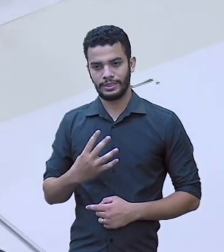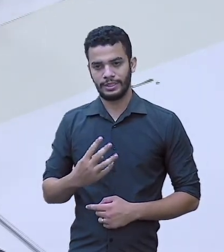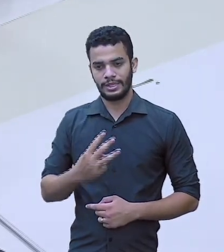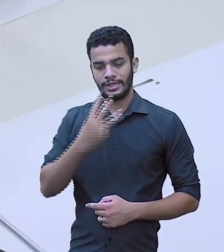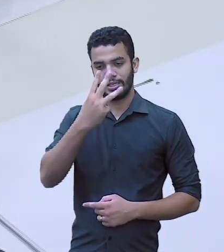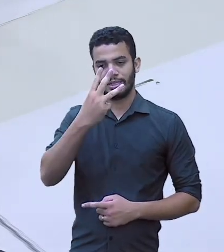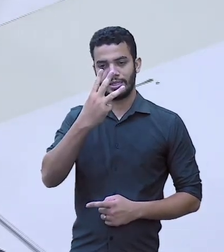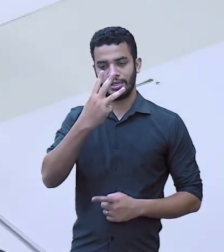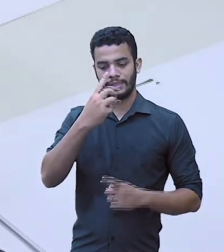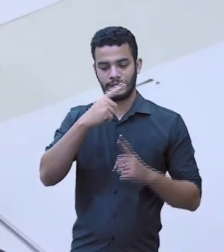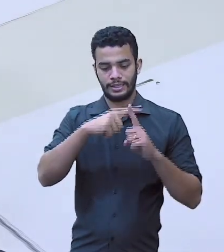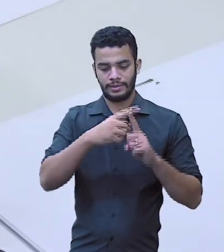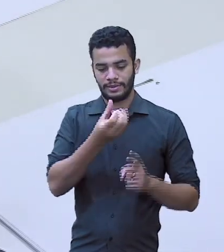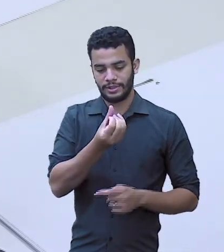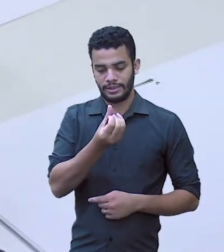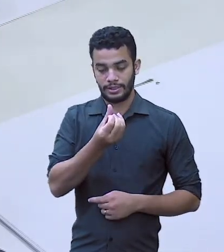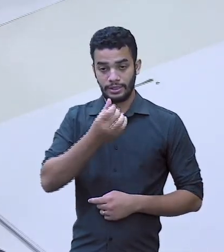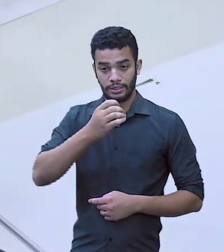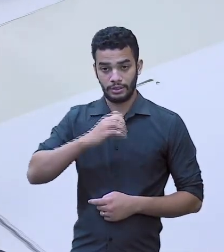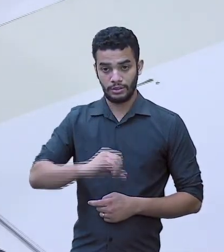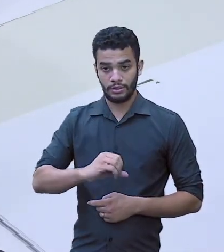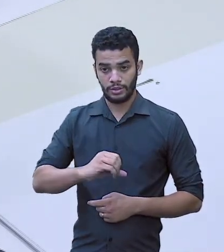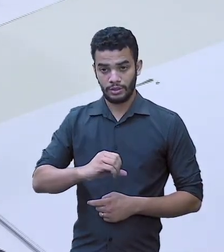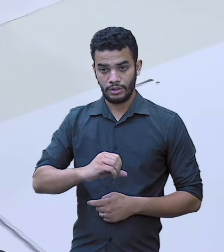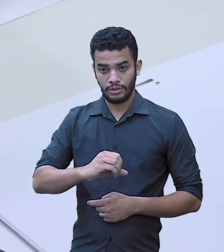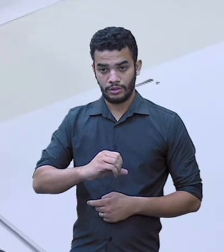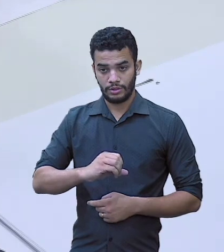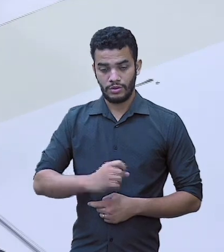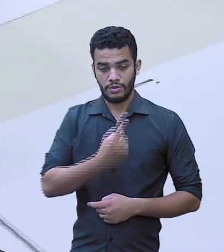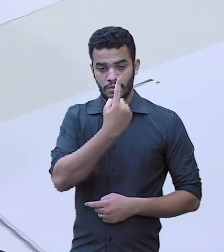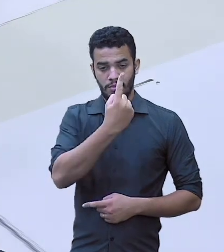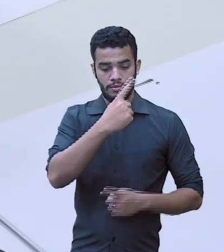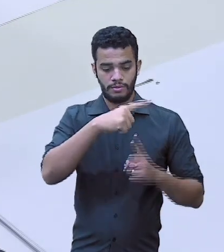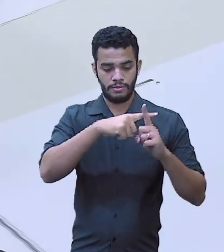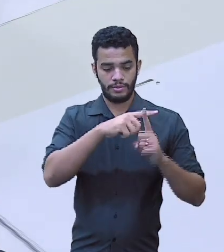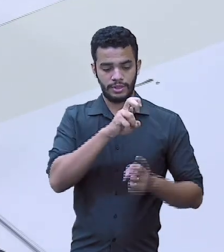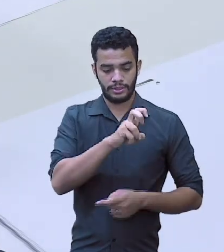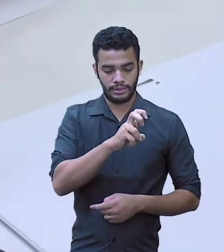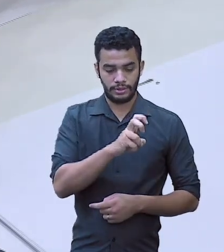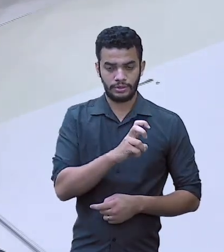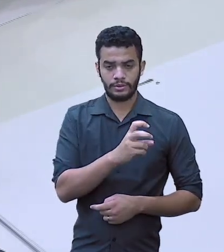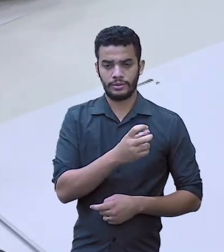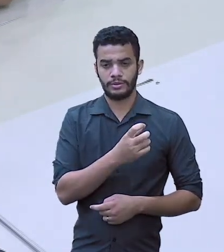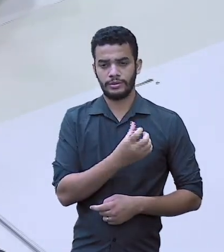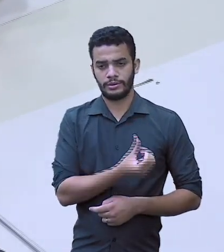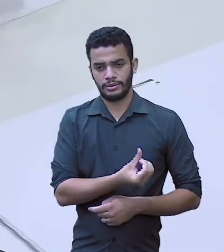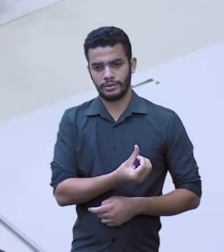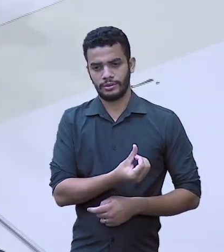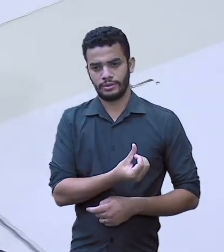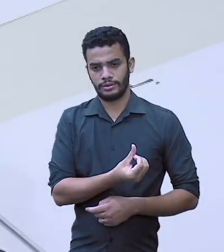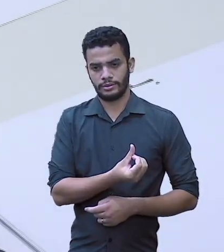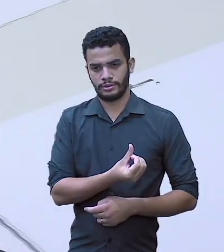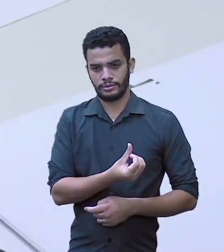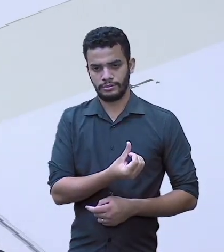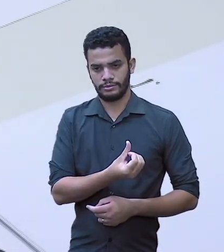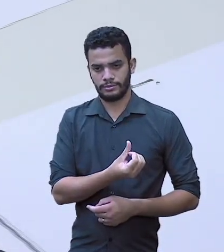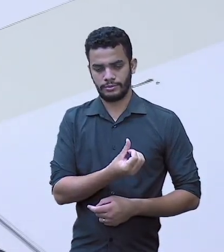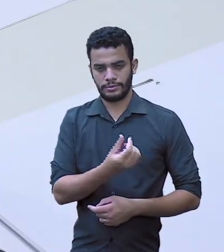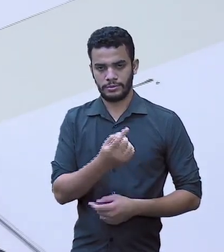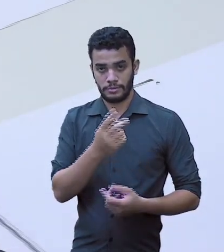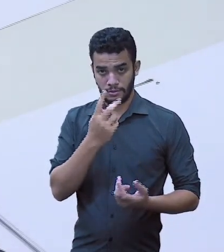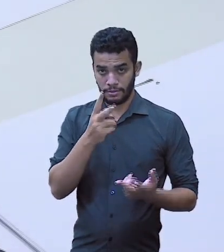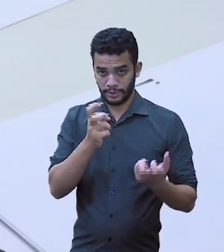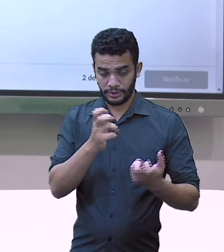6, 9. E 1 mais 5, 6. Vírgula embaixo de vírgula.